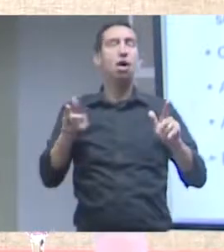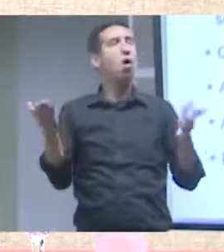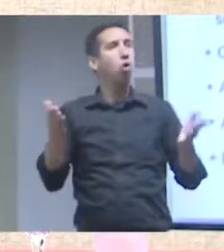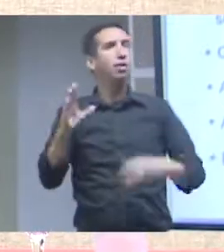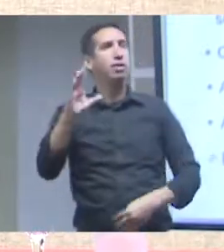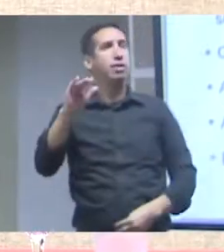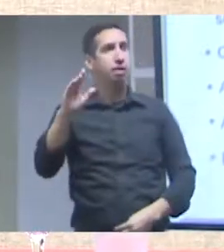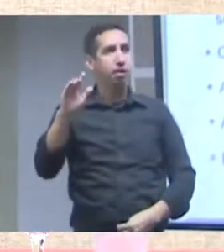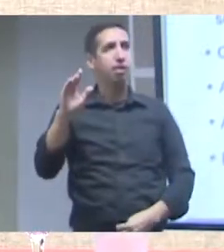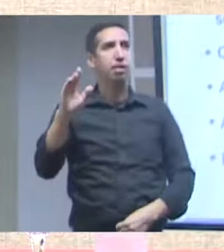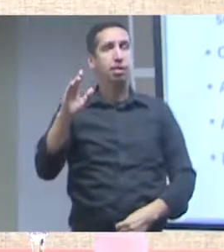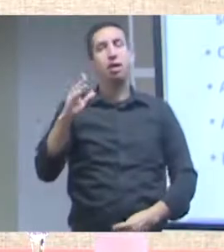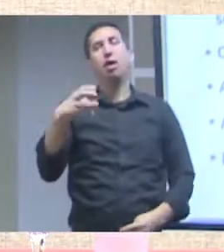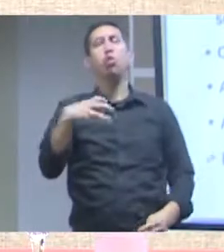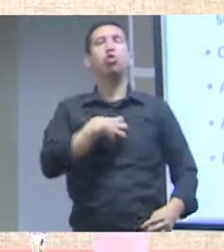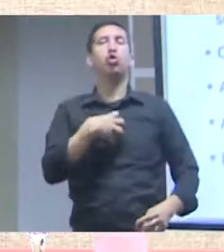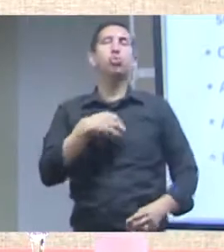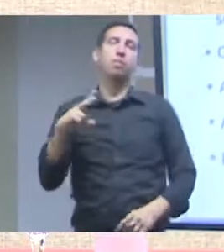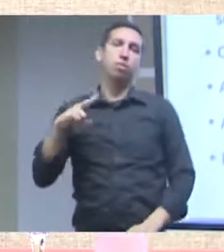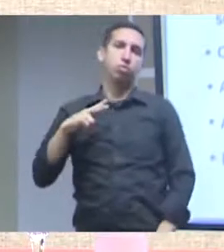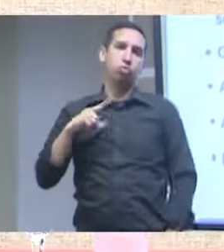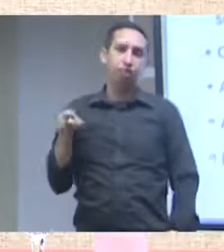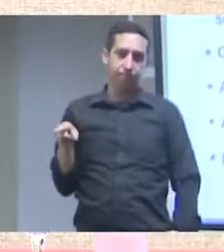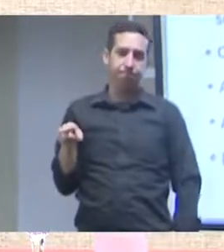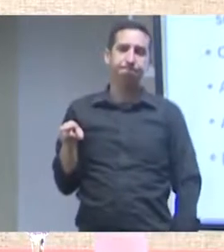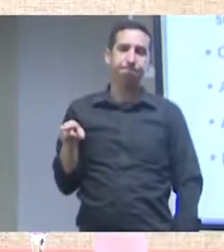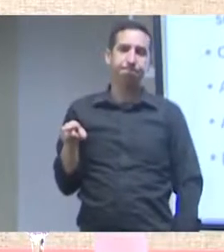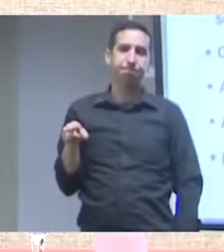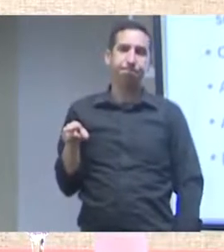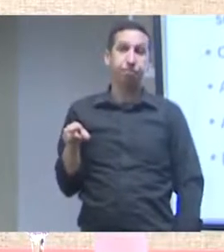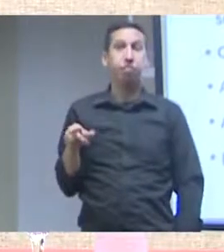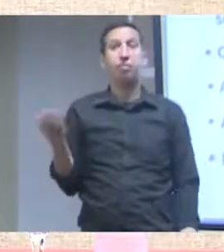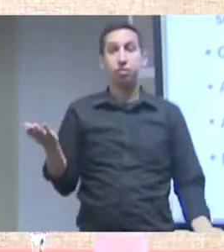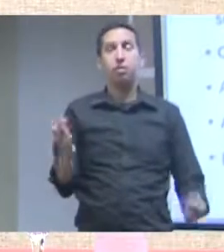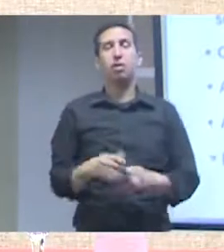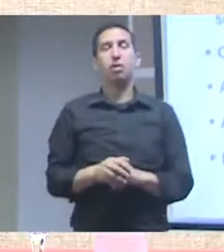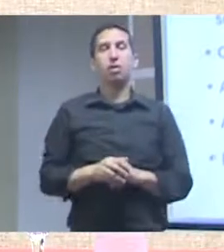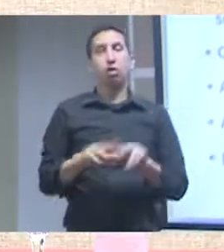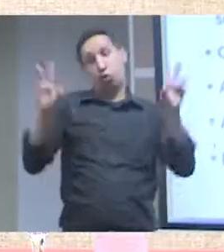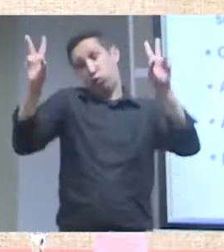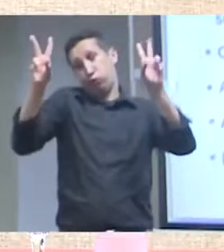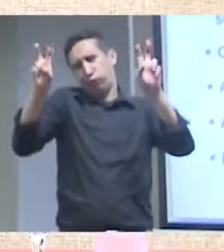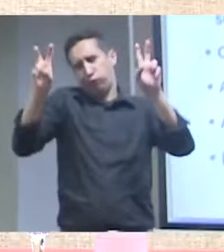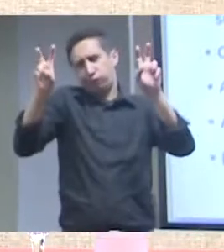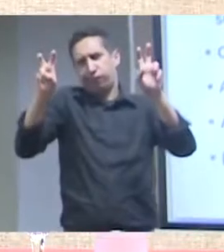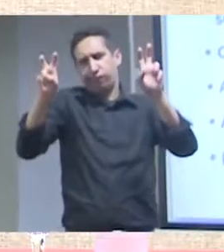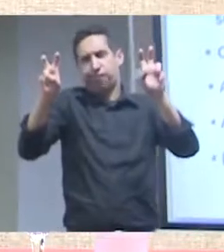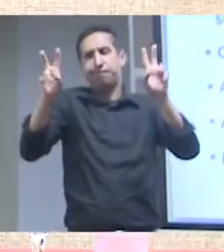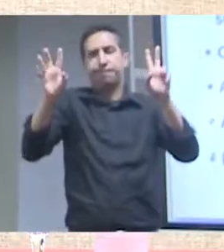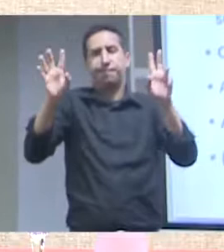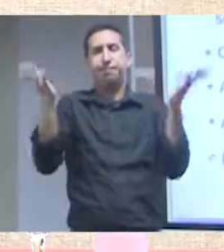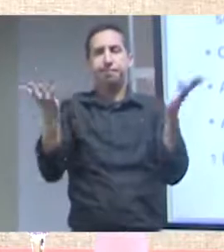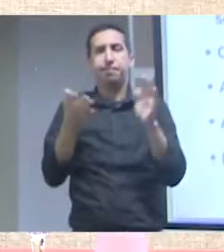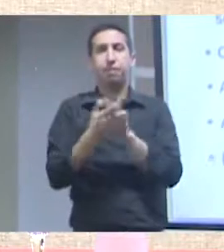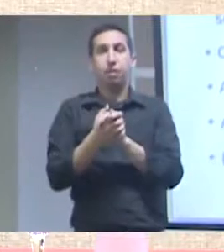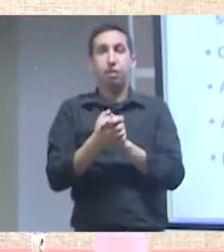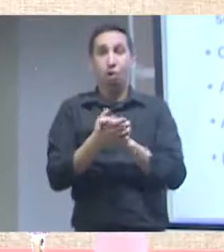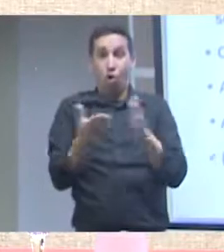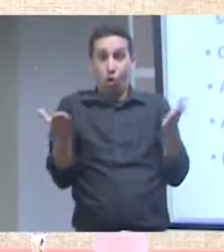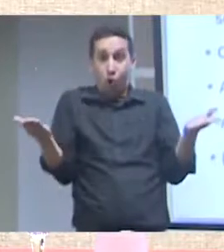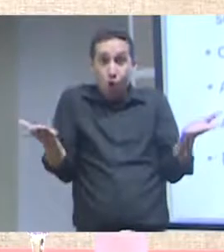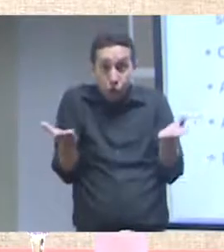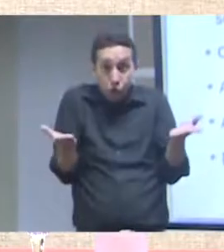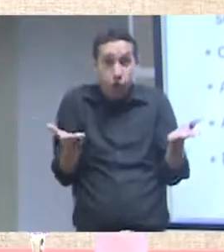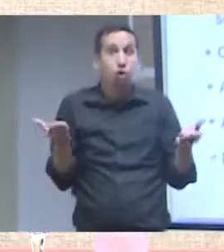quando a gente coloca em questão não só o estado atual da emergência climática, mas também